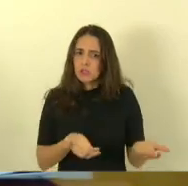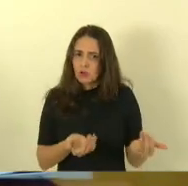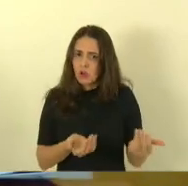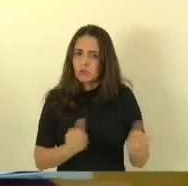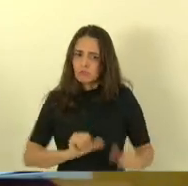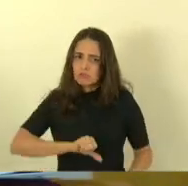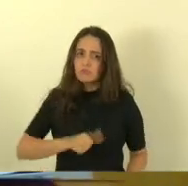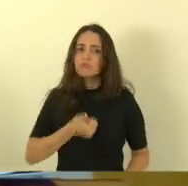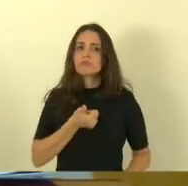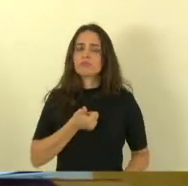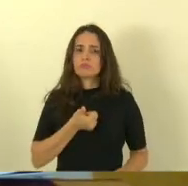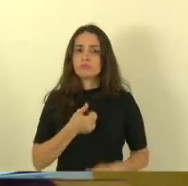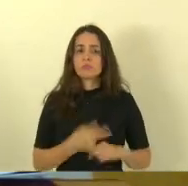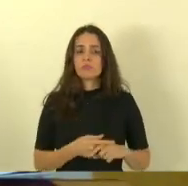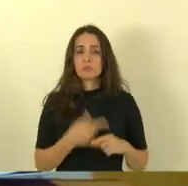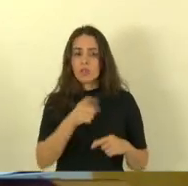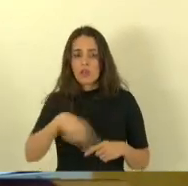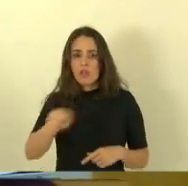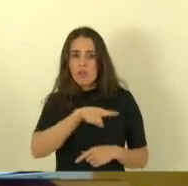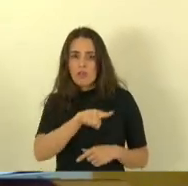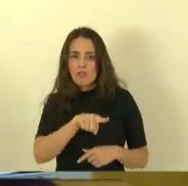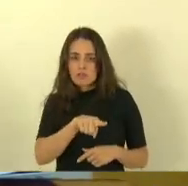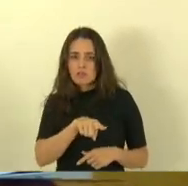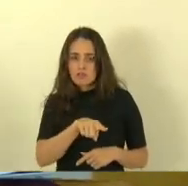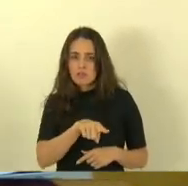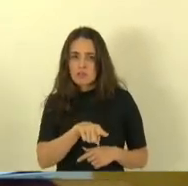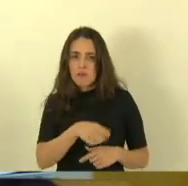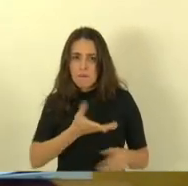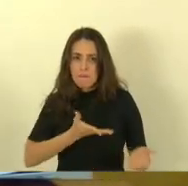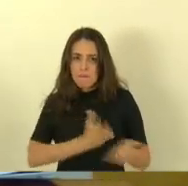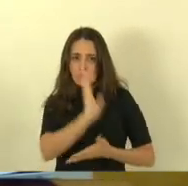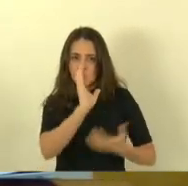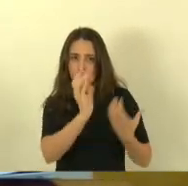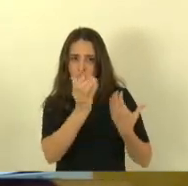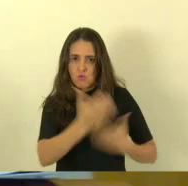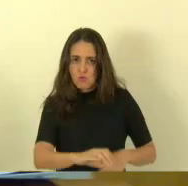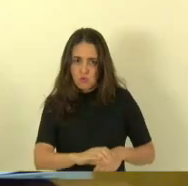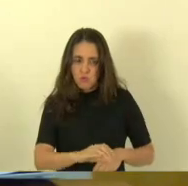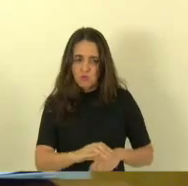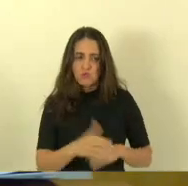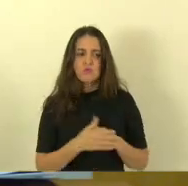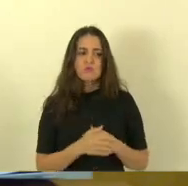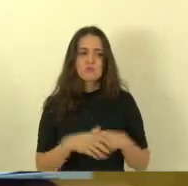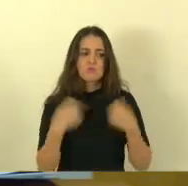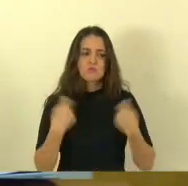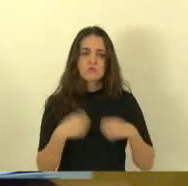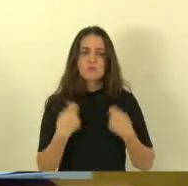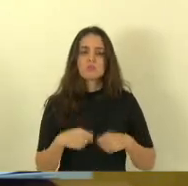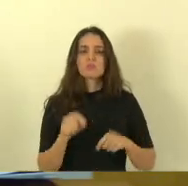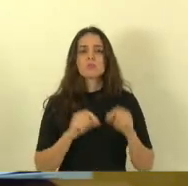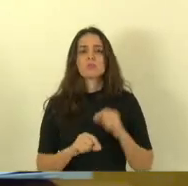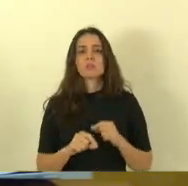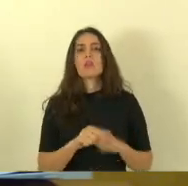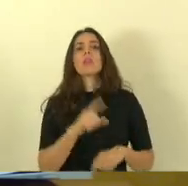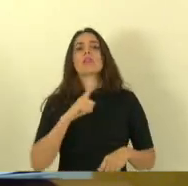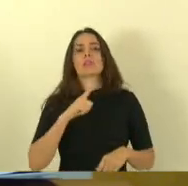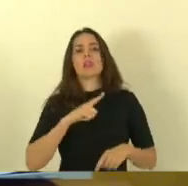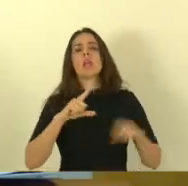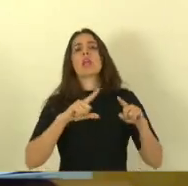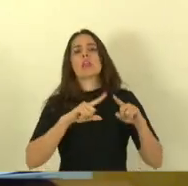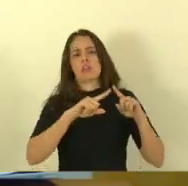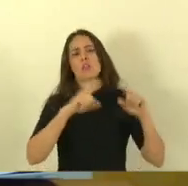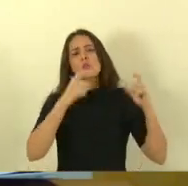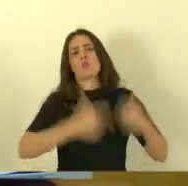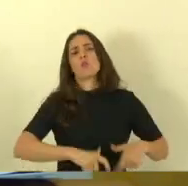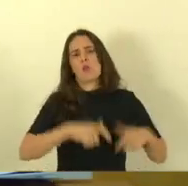que passaram no concurso vamos levar eles porque tem lugar lá sessenta não